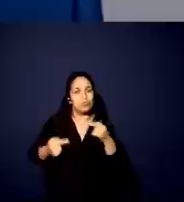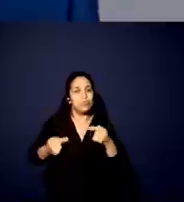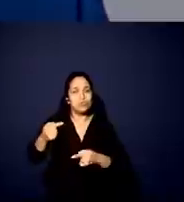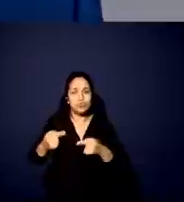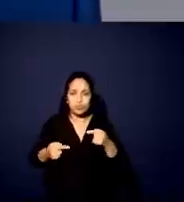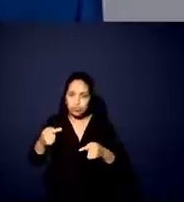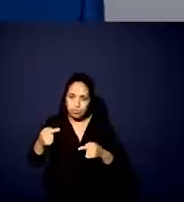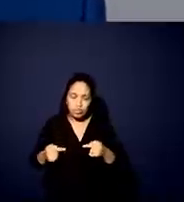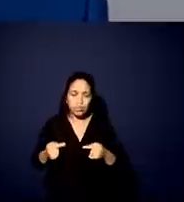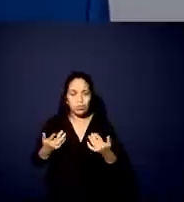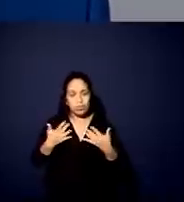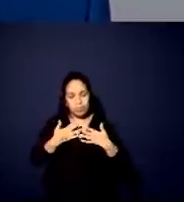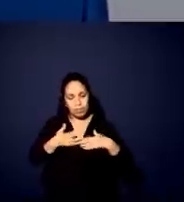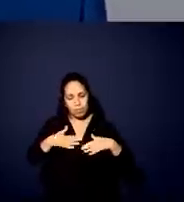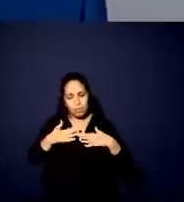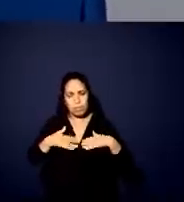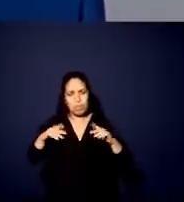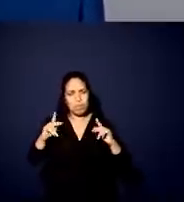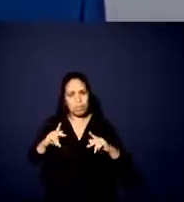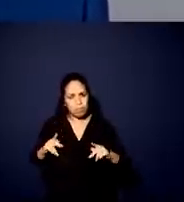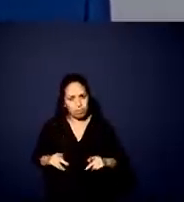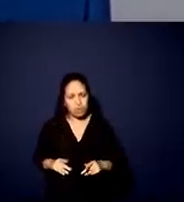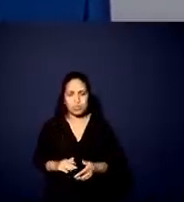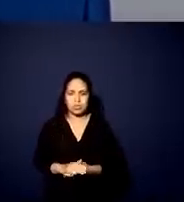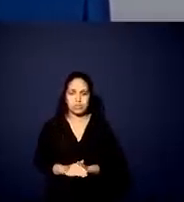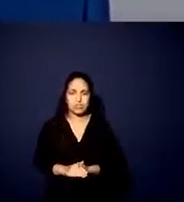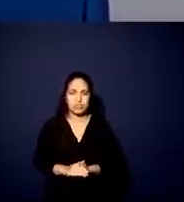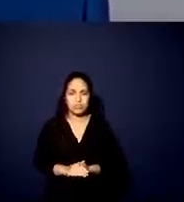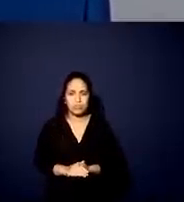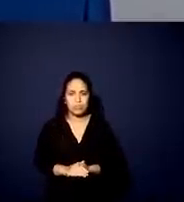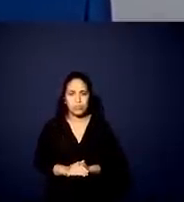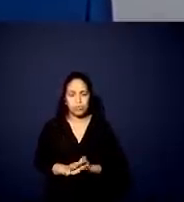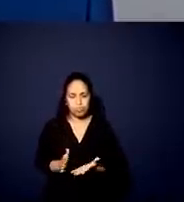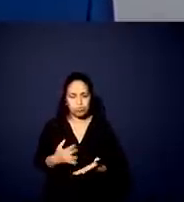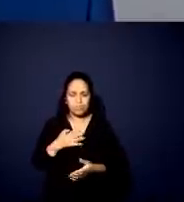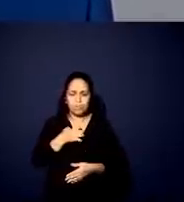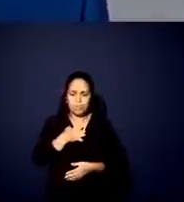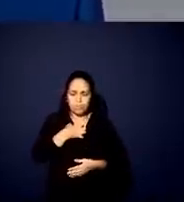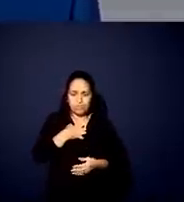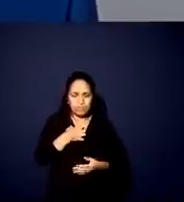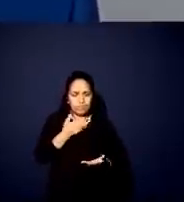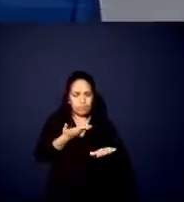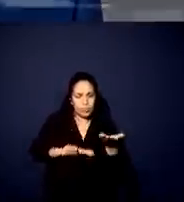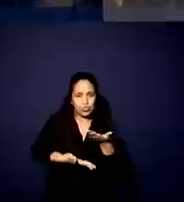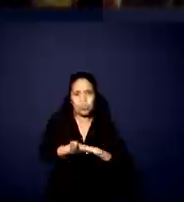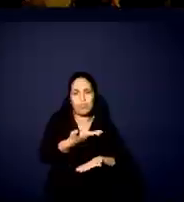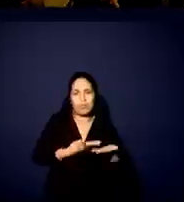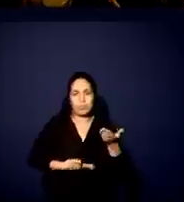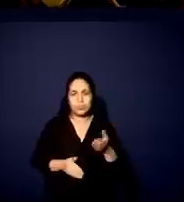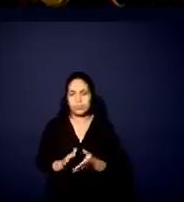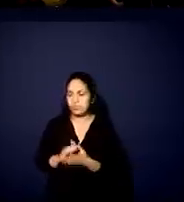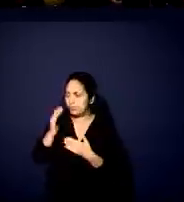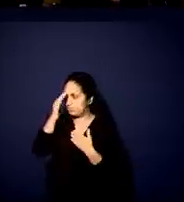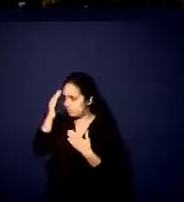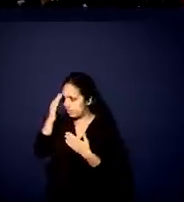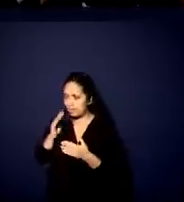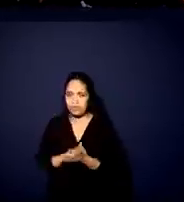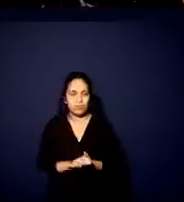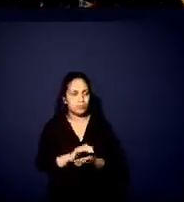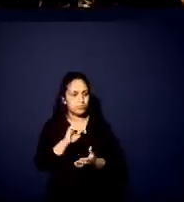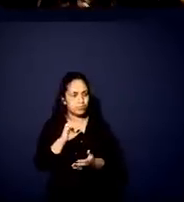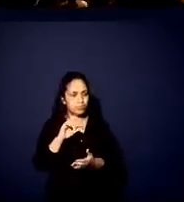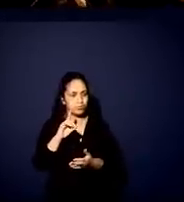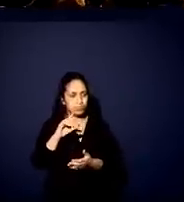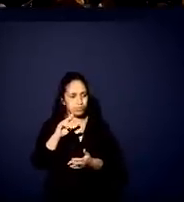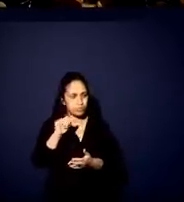com a maior tranquilidade possível e com o maior espírito de colaboração possível. Obrigada, governador Eduardo Leite. O senhor